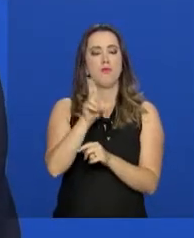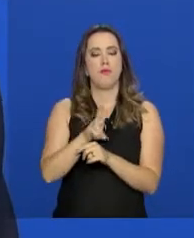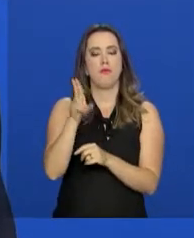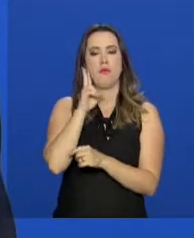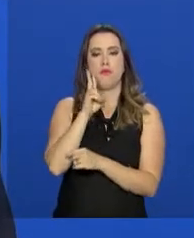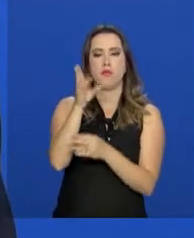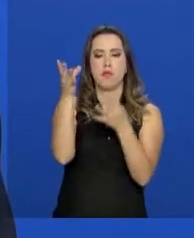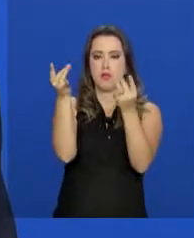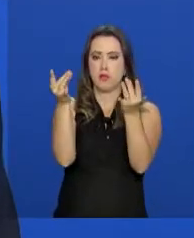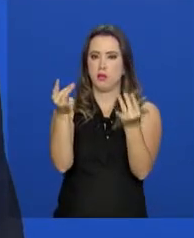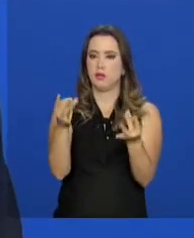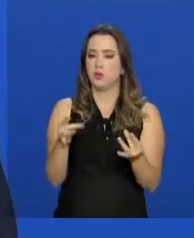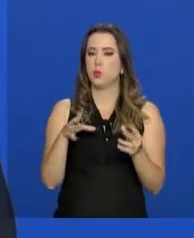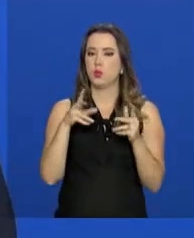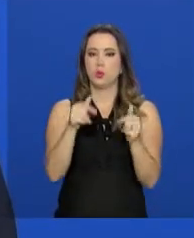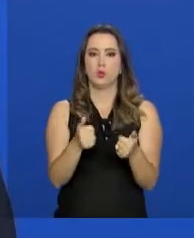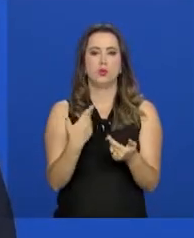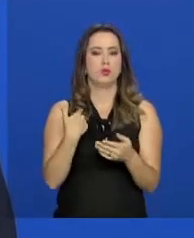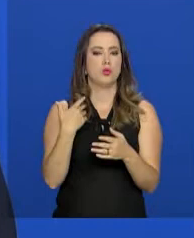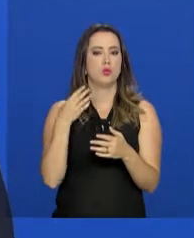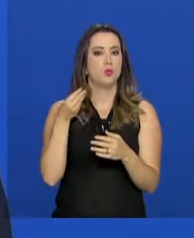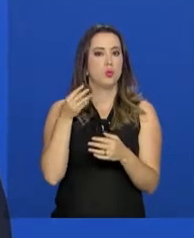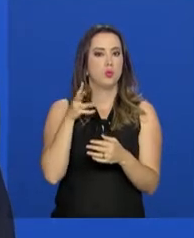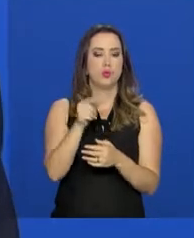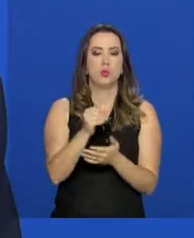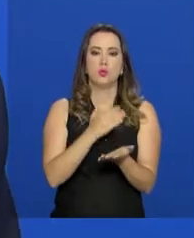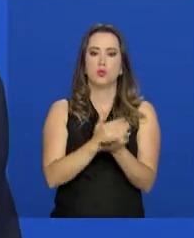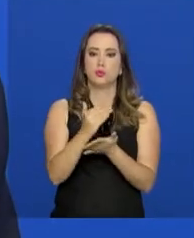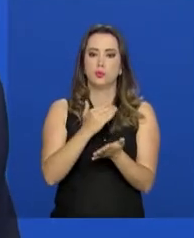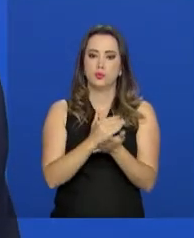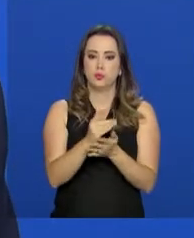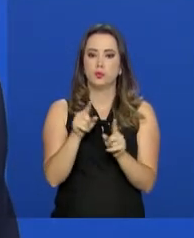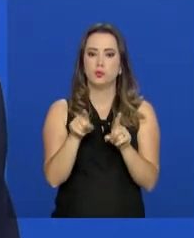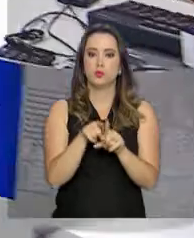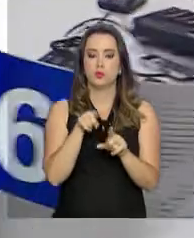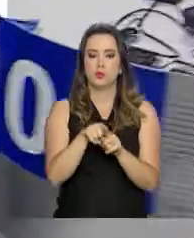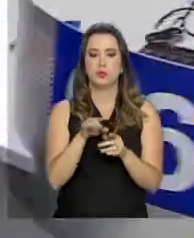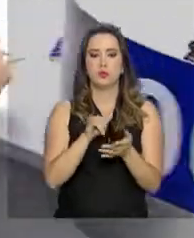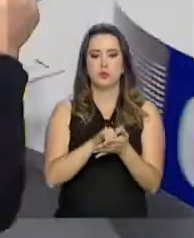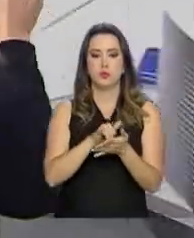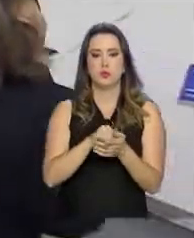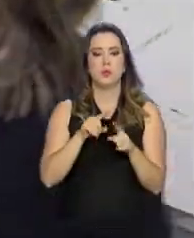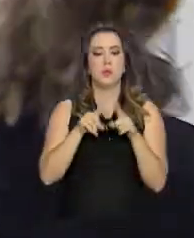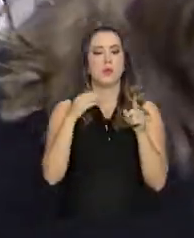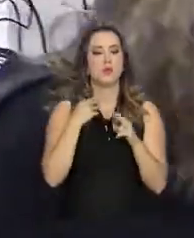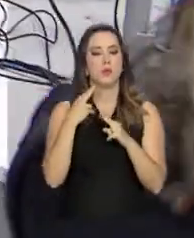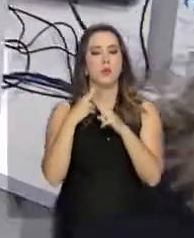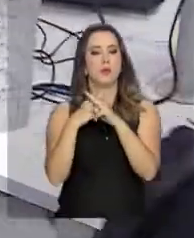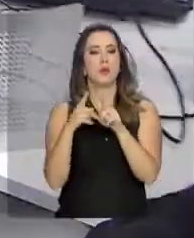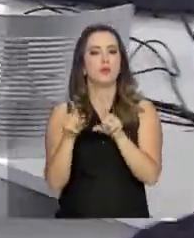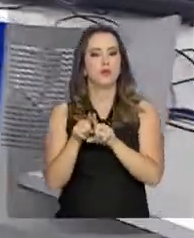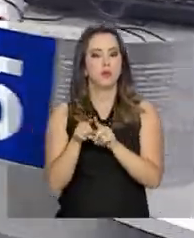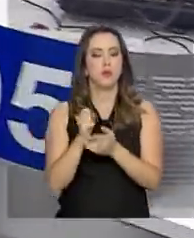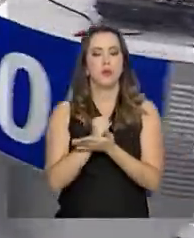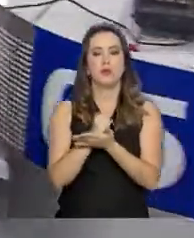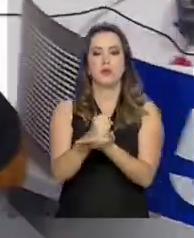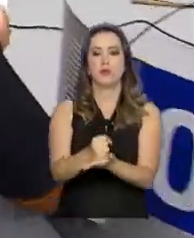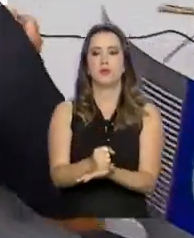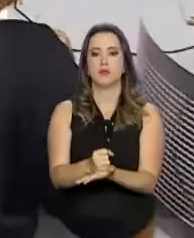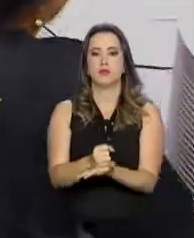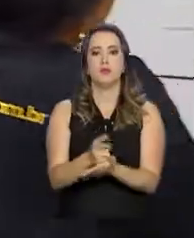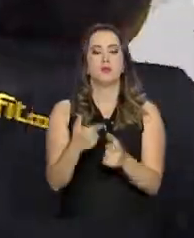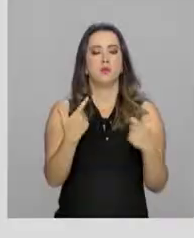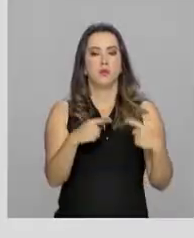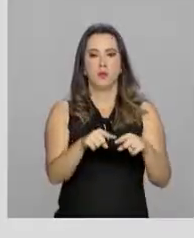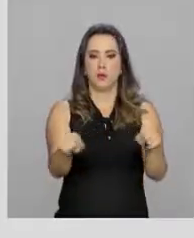status completo da sua conta com todos os lançamentos através de um aplicativo. Mas a Caixa ainda disponibiliza o acesso nas